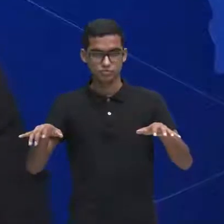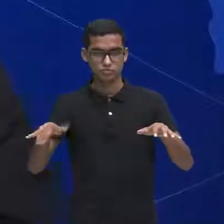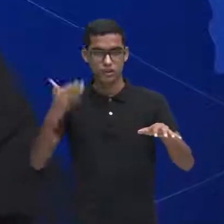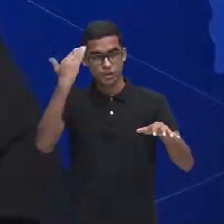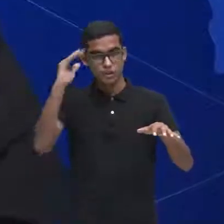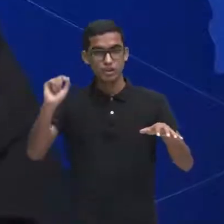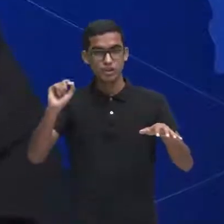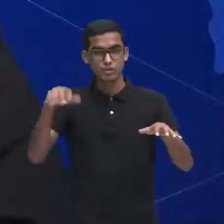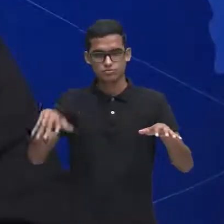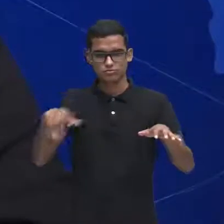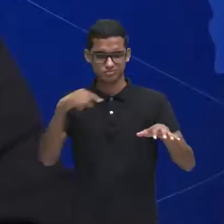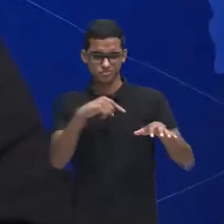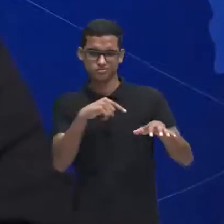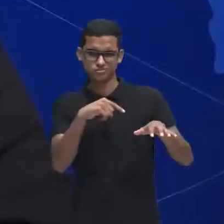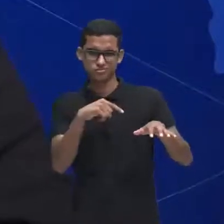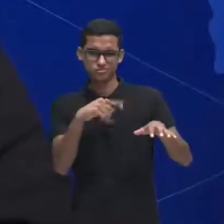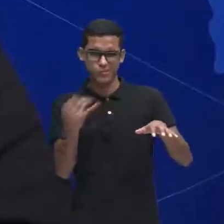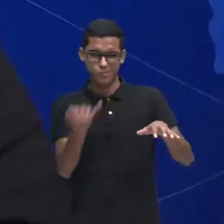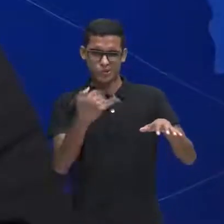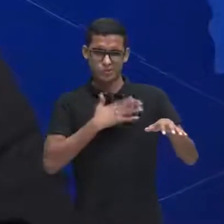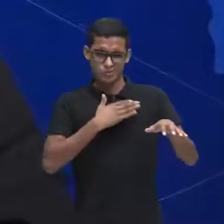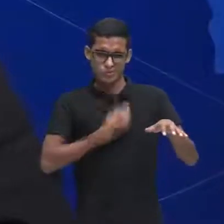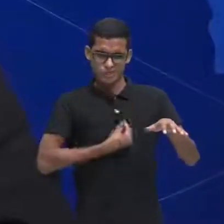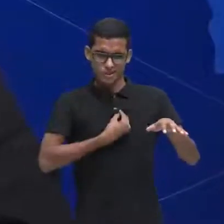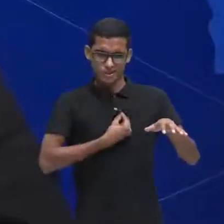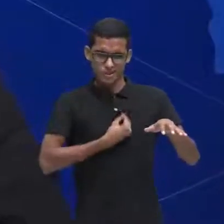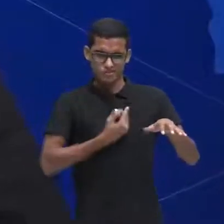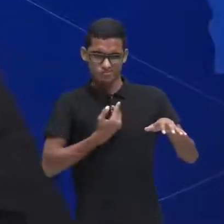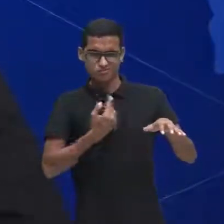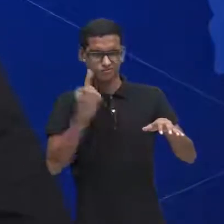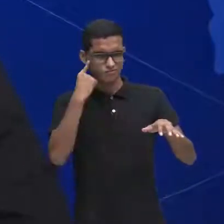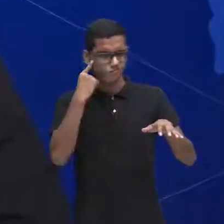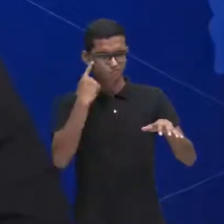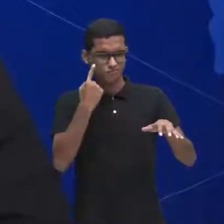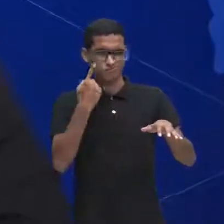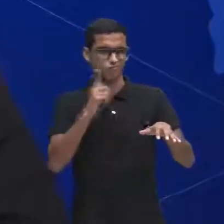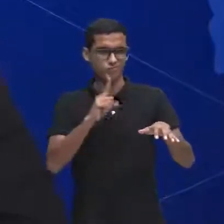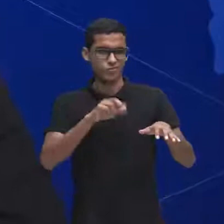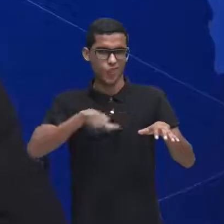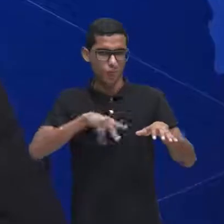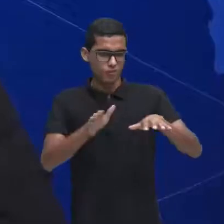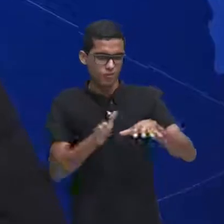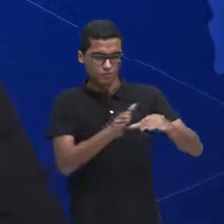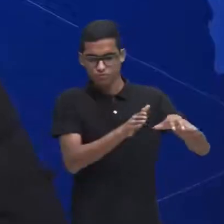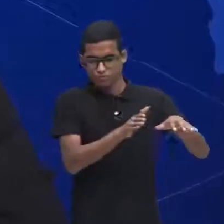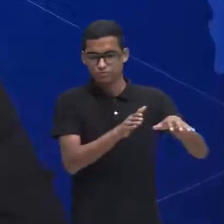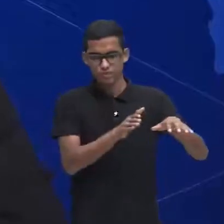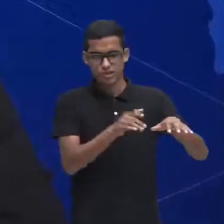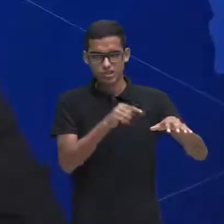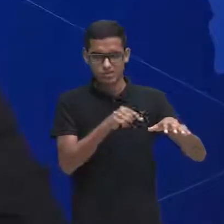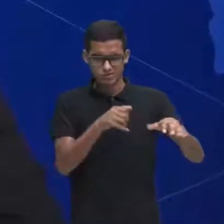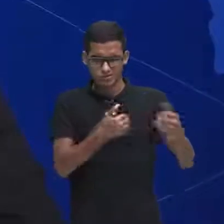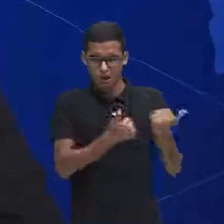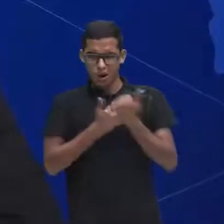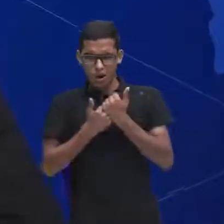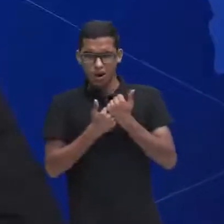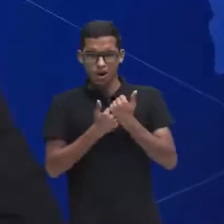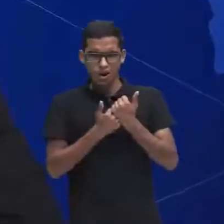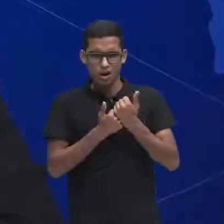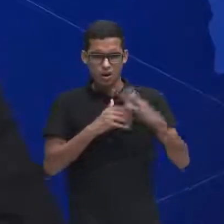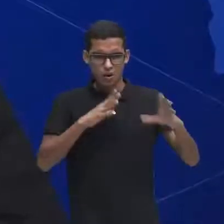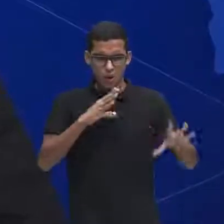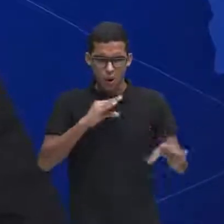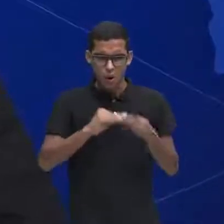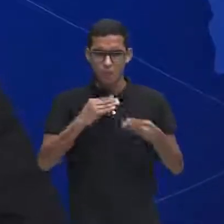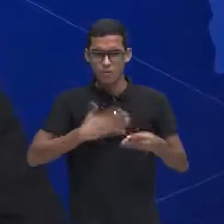me serve, acho que precisa passar por esse aspecto da reflexão, esse comentário me serve, me acrescenta, me faz ser melhor, me